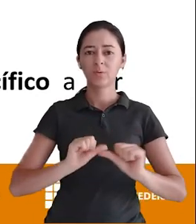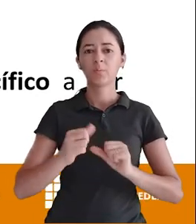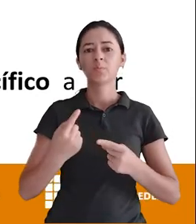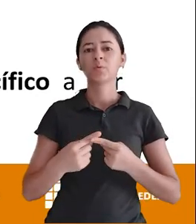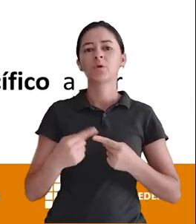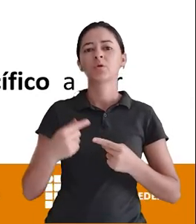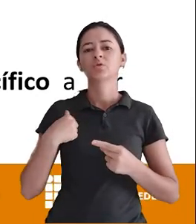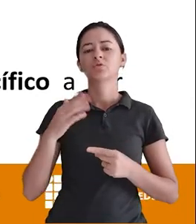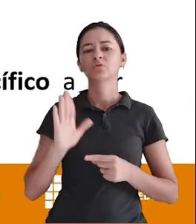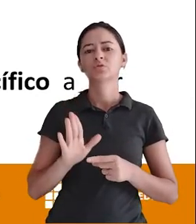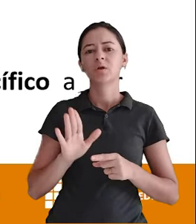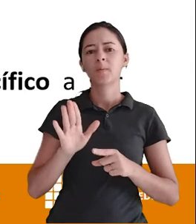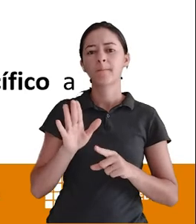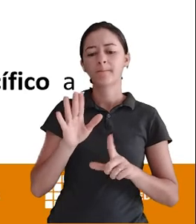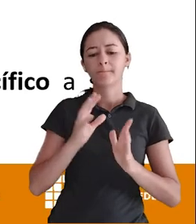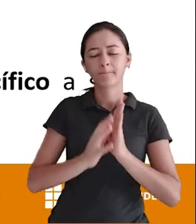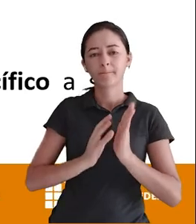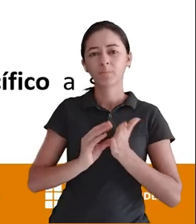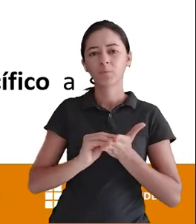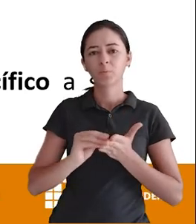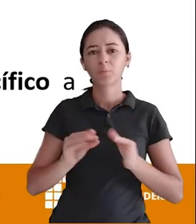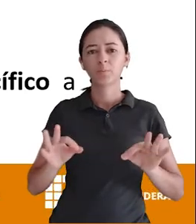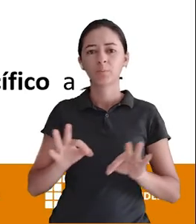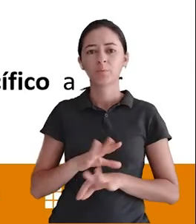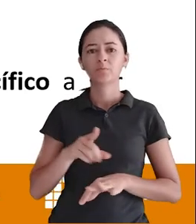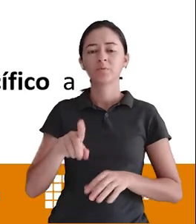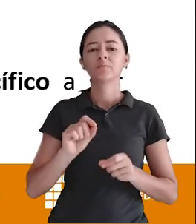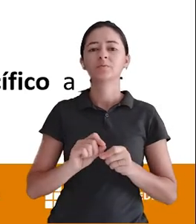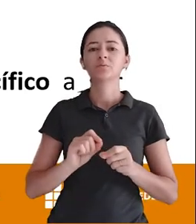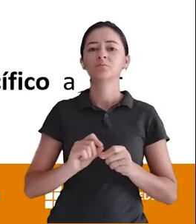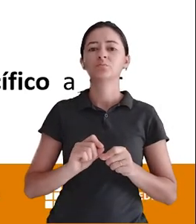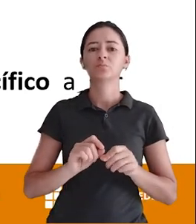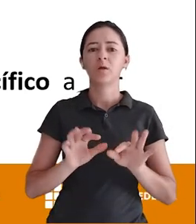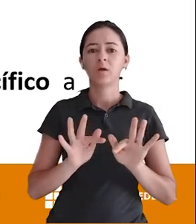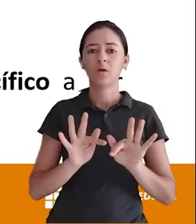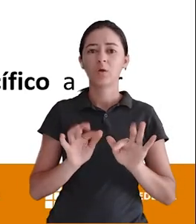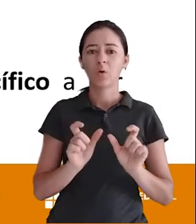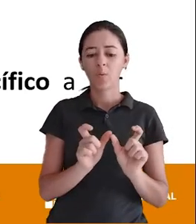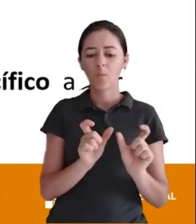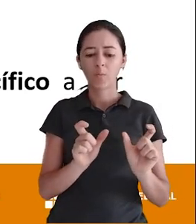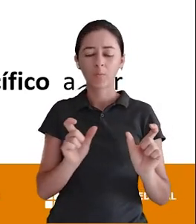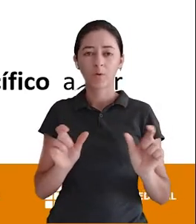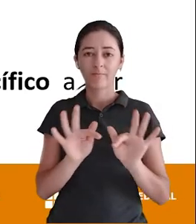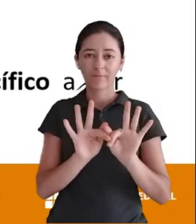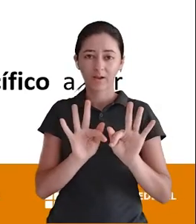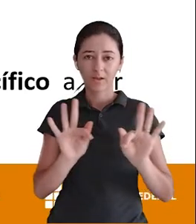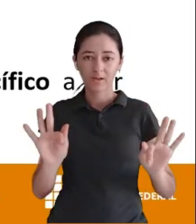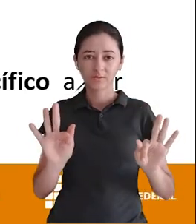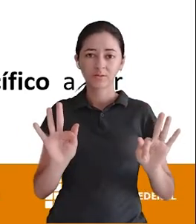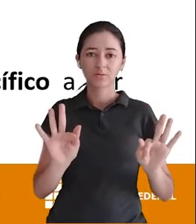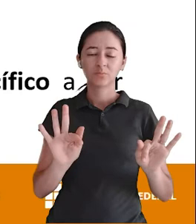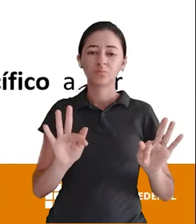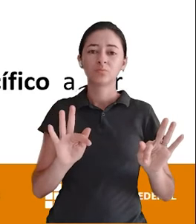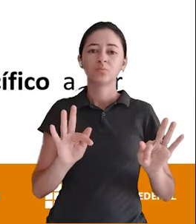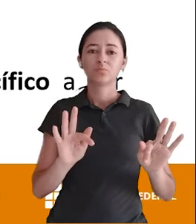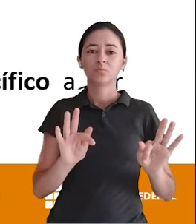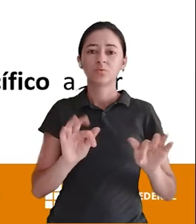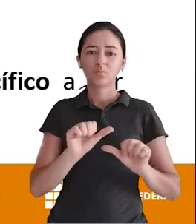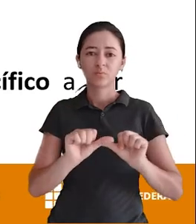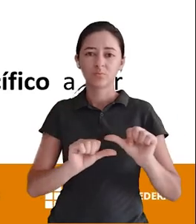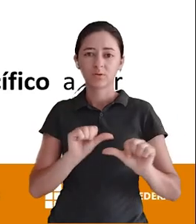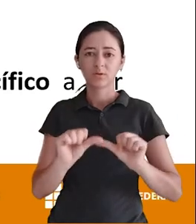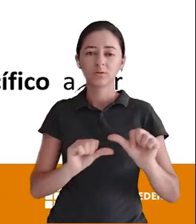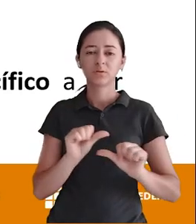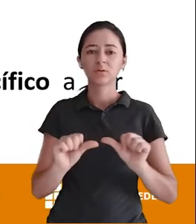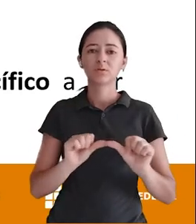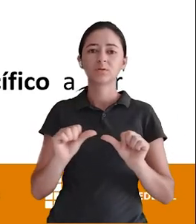no banco de dados E aí sim você vai fazer um comando ALTER Para fazer essa alteração Não é ir lá No script do Create Table